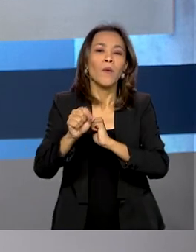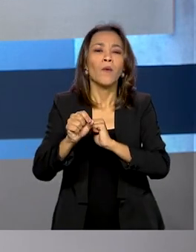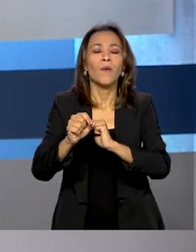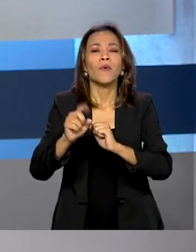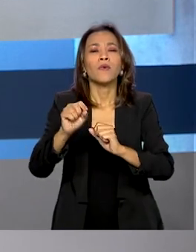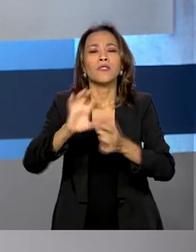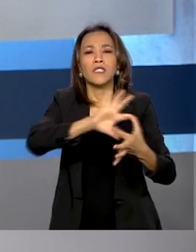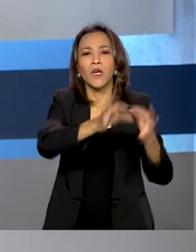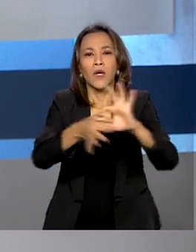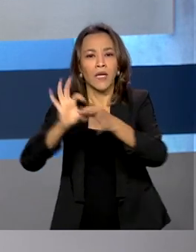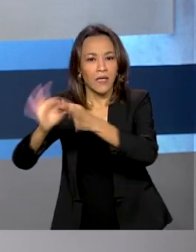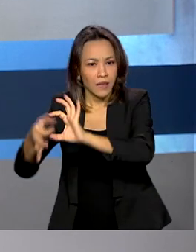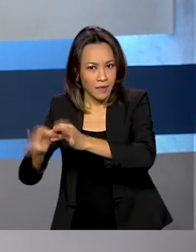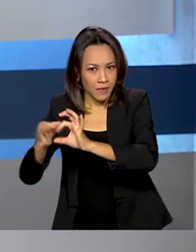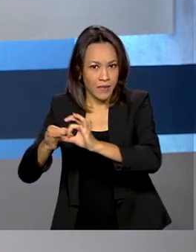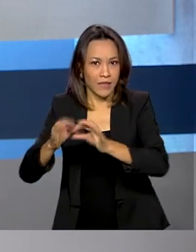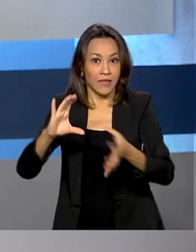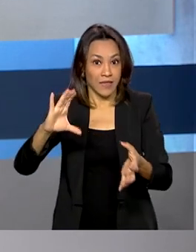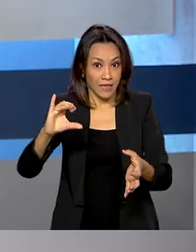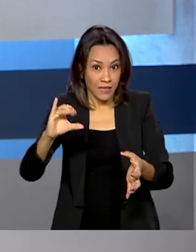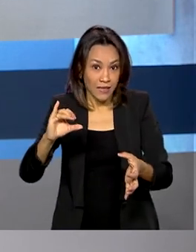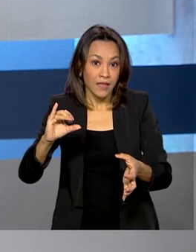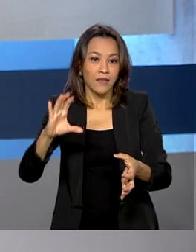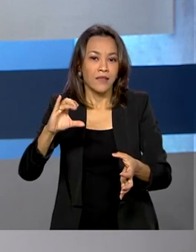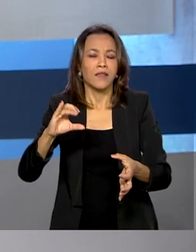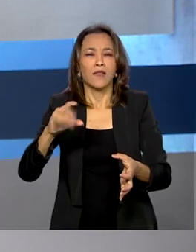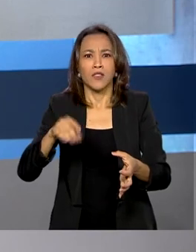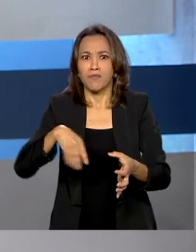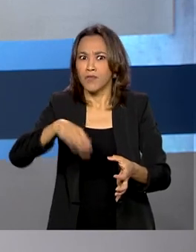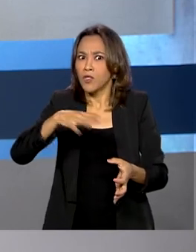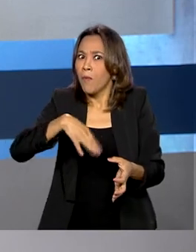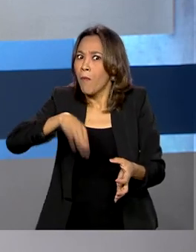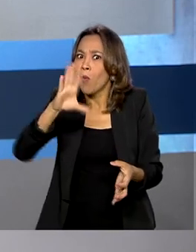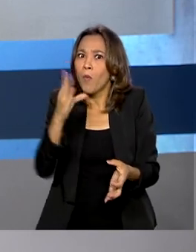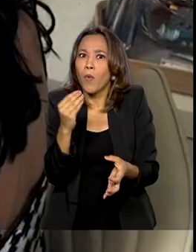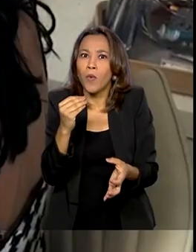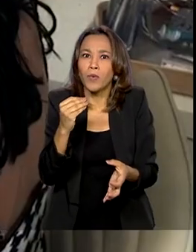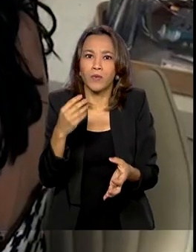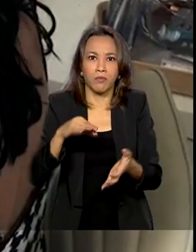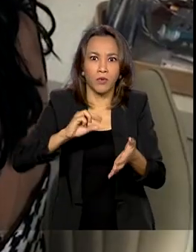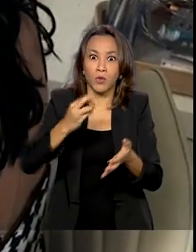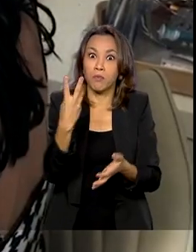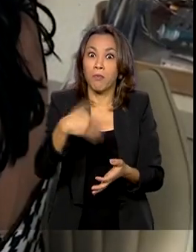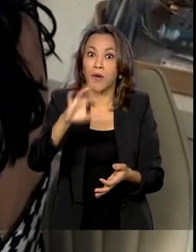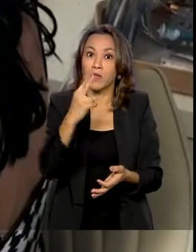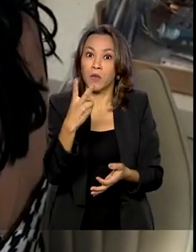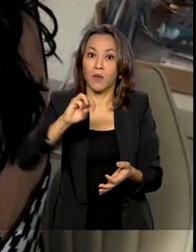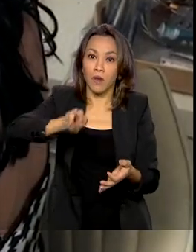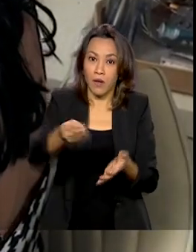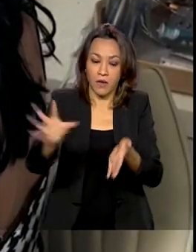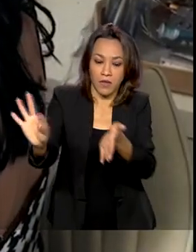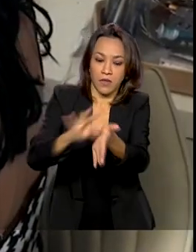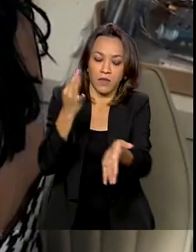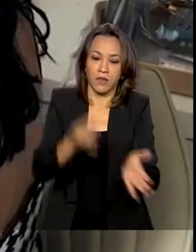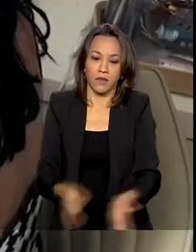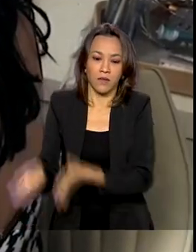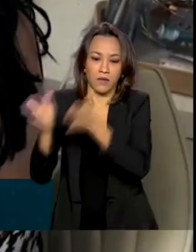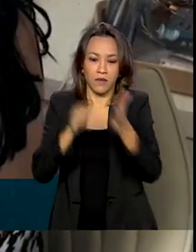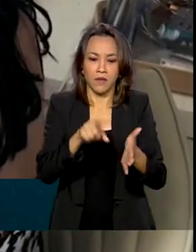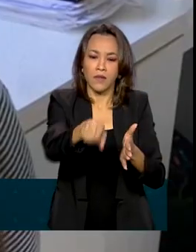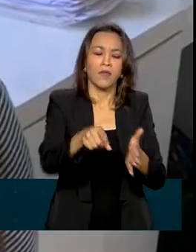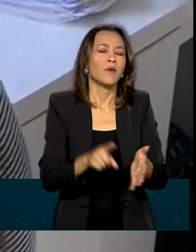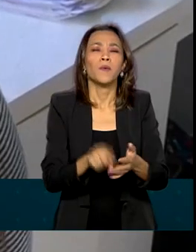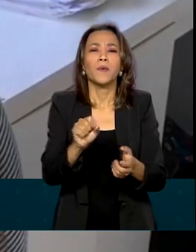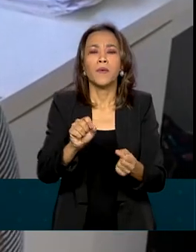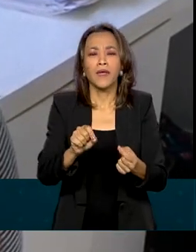número recorde de inscritos, mais de 2 milhões de estudantes. As provas da Olimpíada de